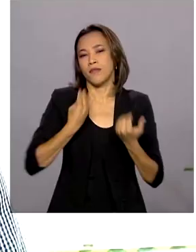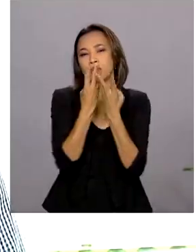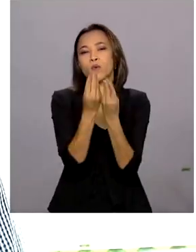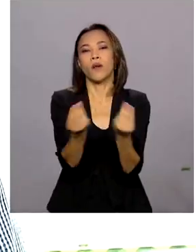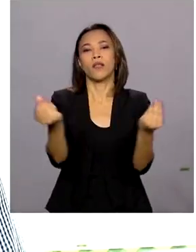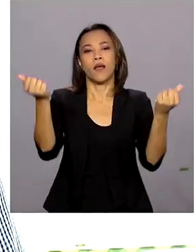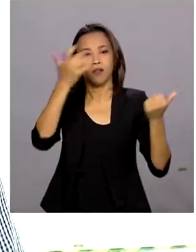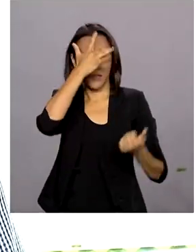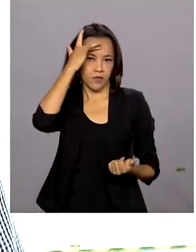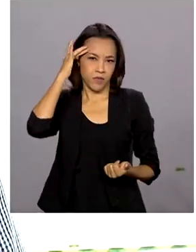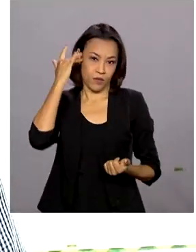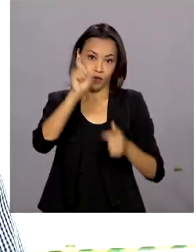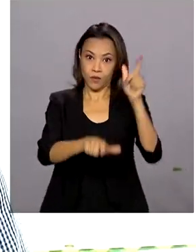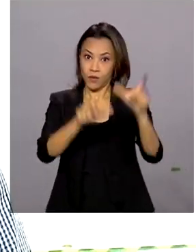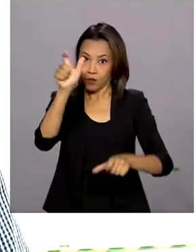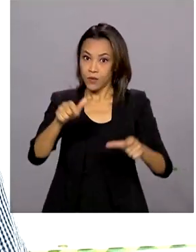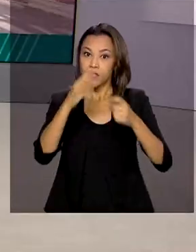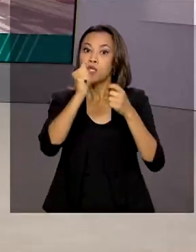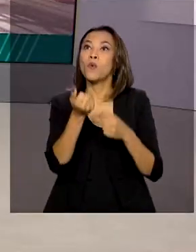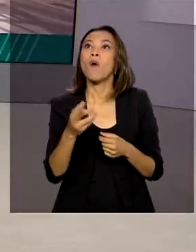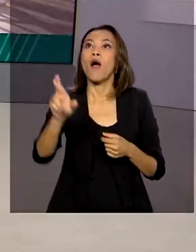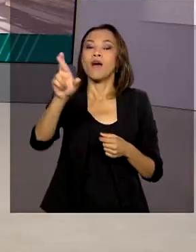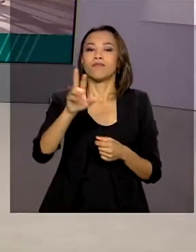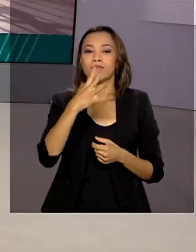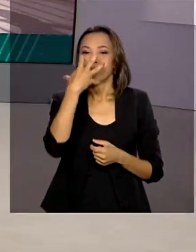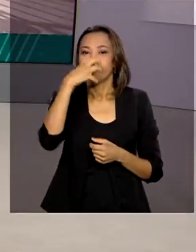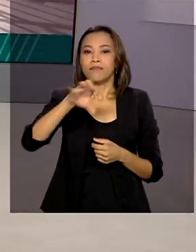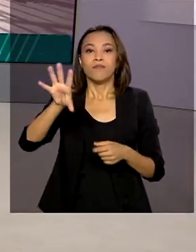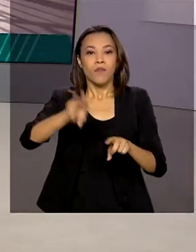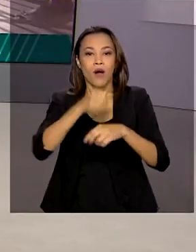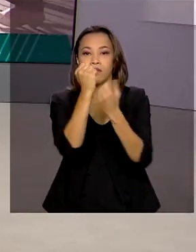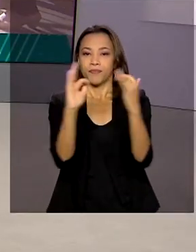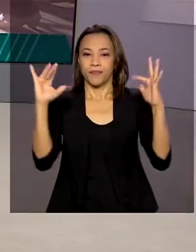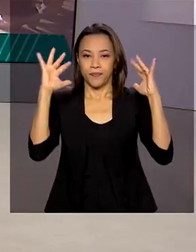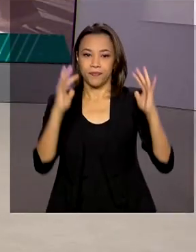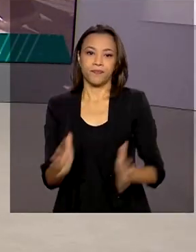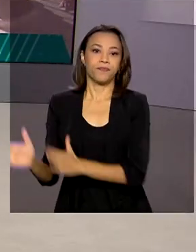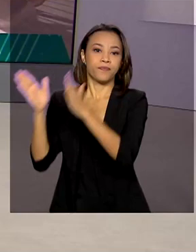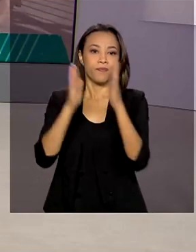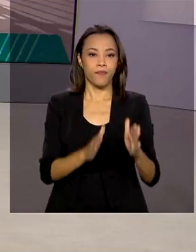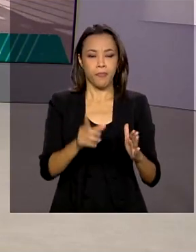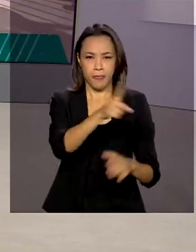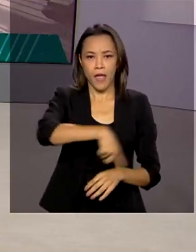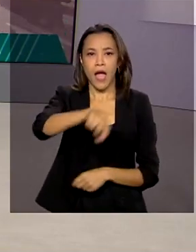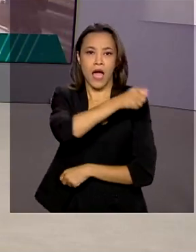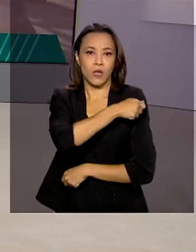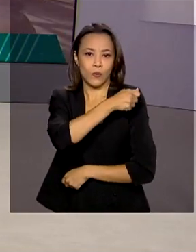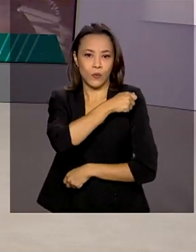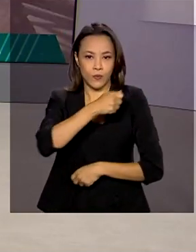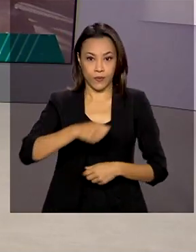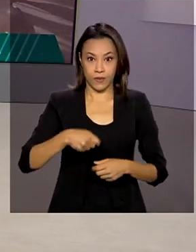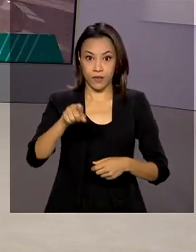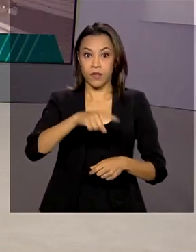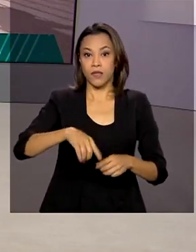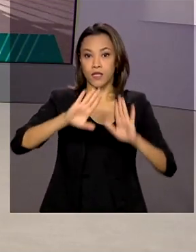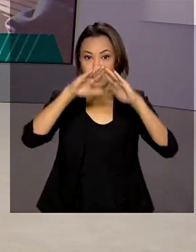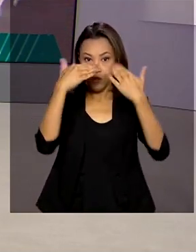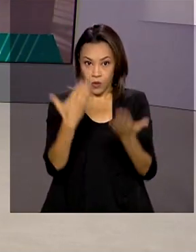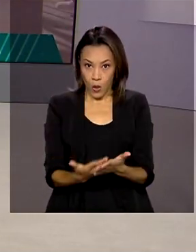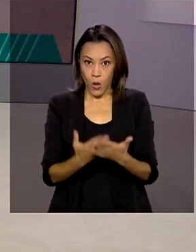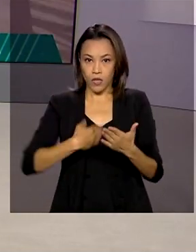e também melhora a qualidade do ar. Alunos da Escola Naval, que forma oficiais da Marinha,